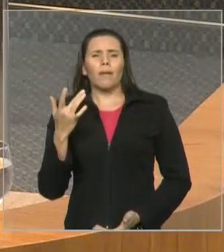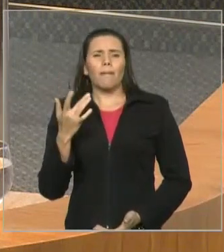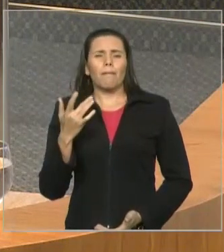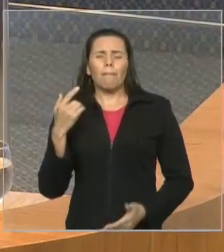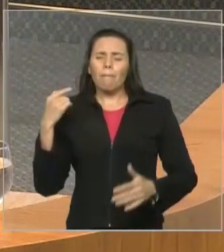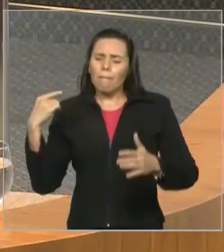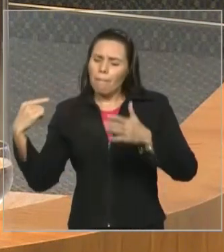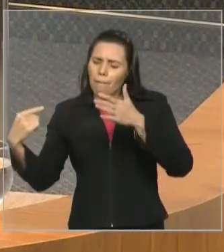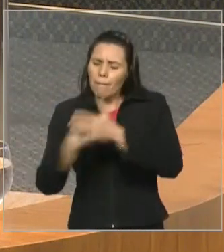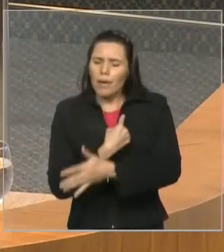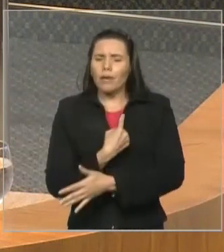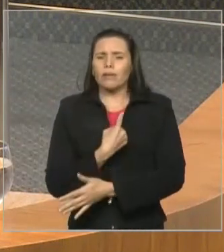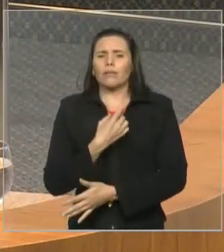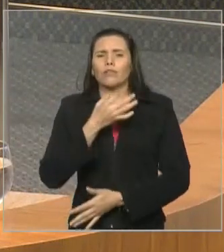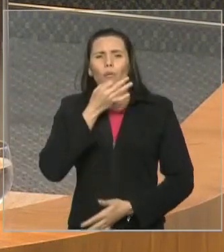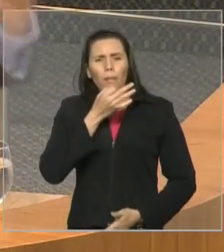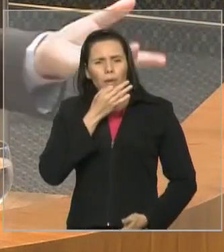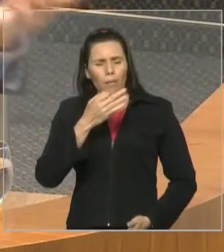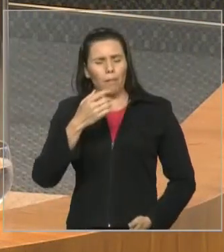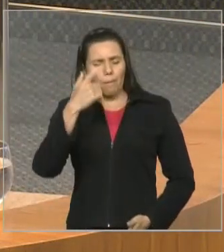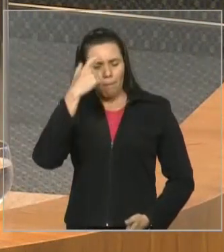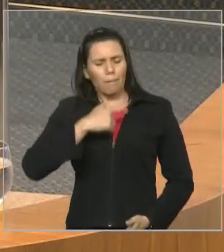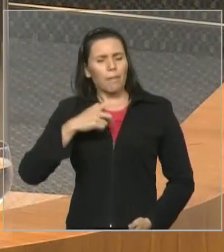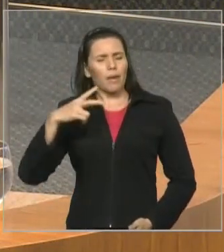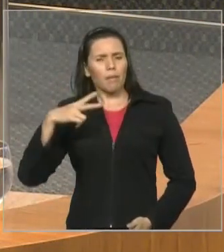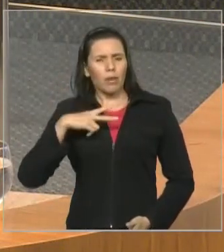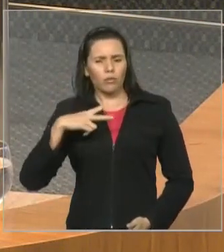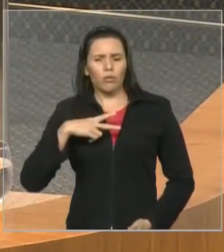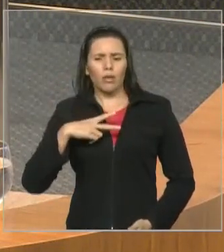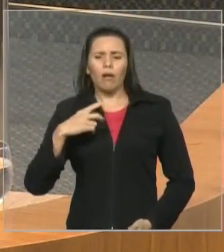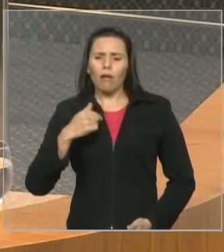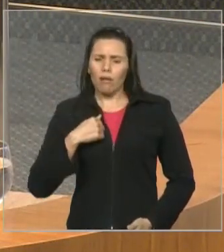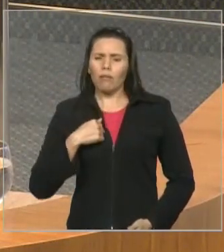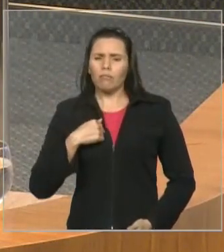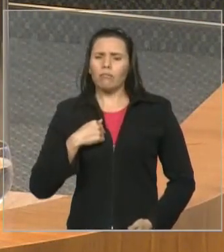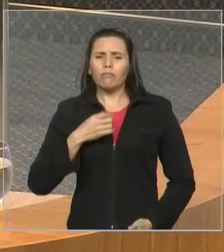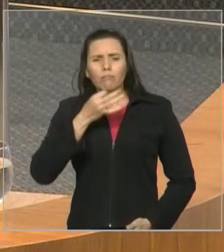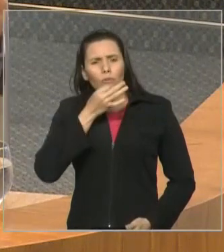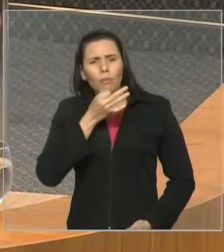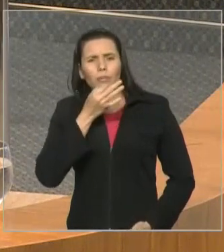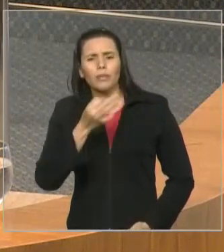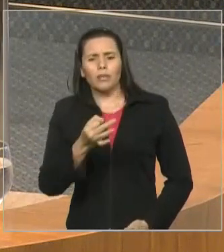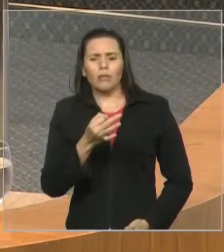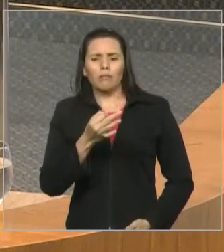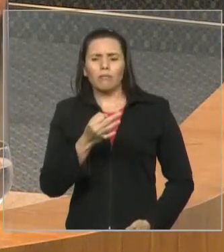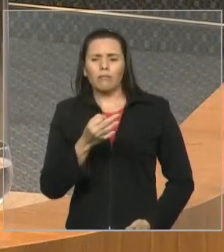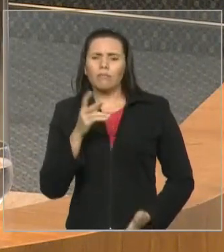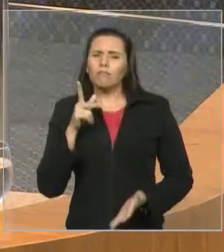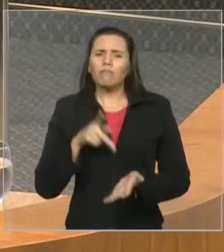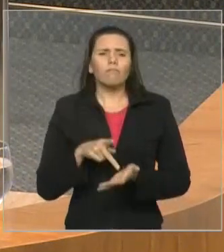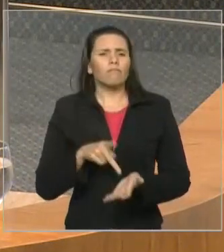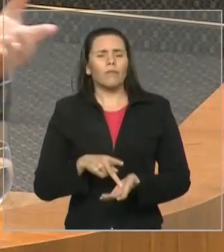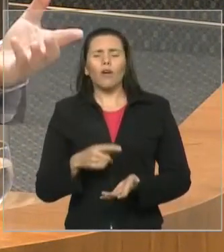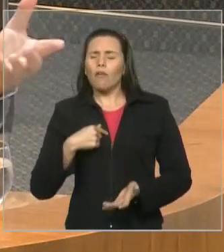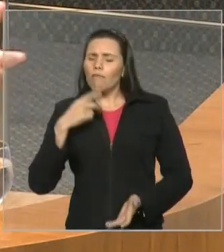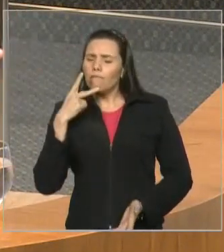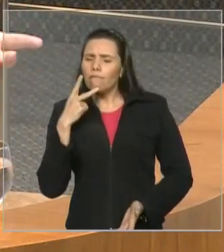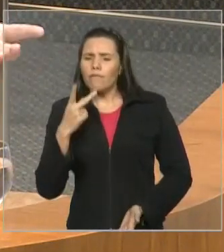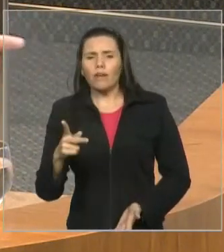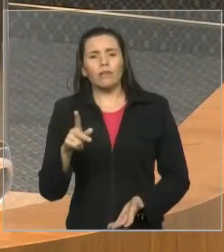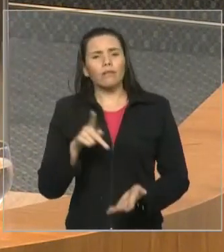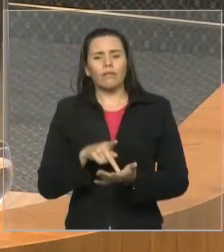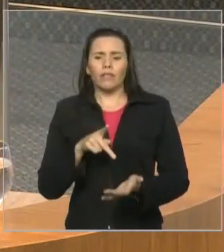opinião correta, mesmo que essa opinião, às vezes, possa ser em meu desfavor, porque eu também era